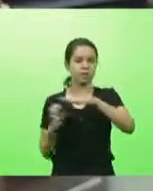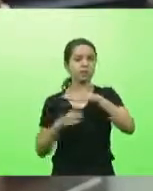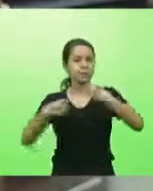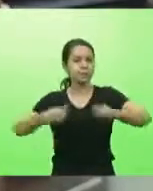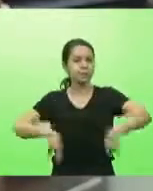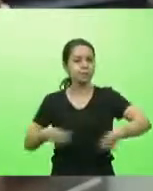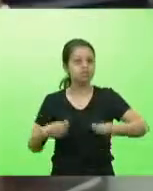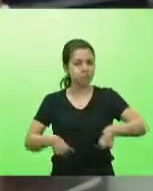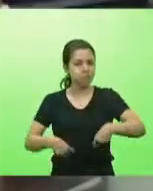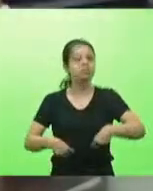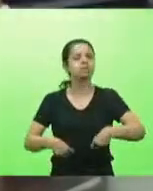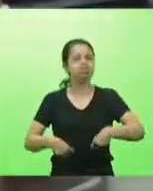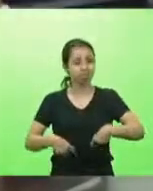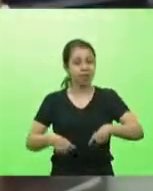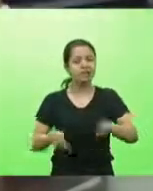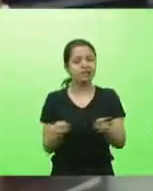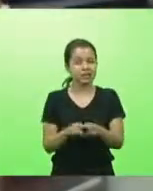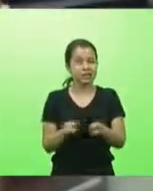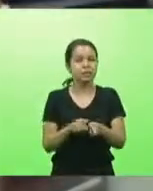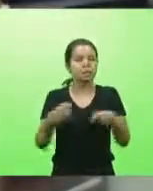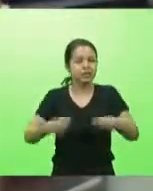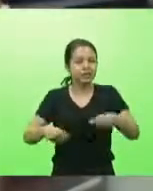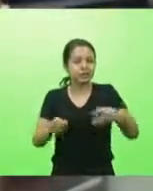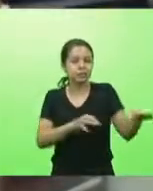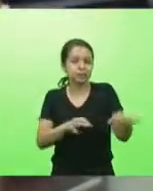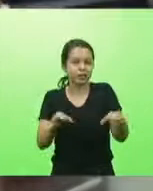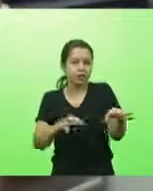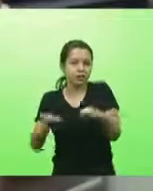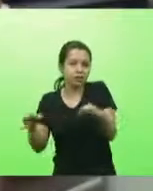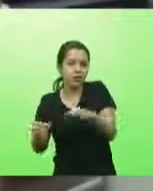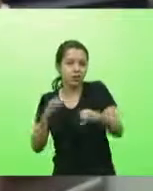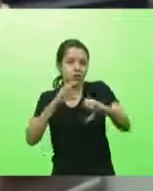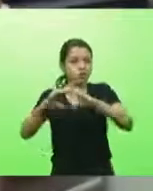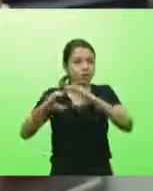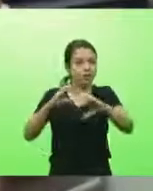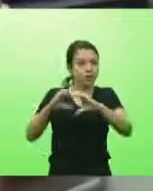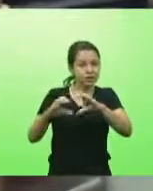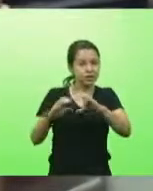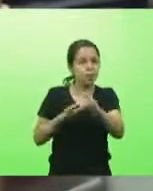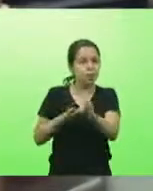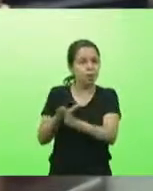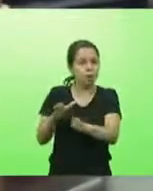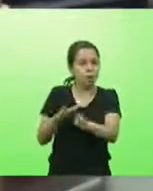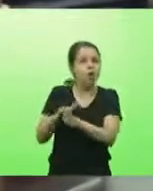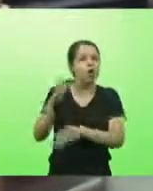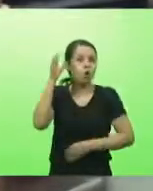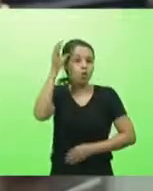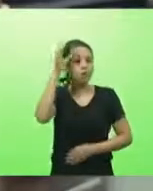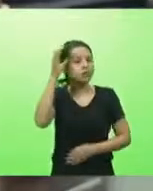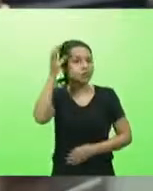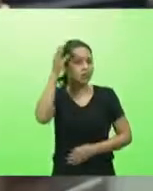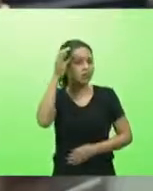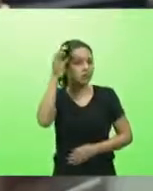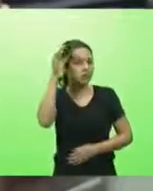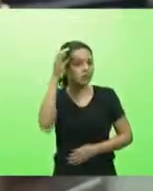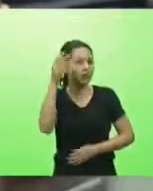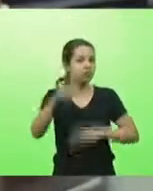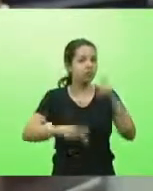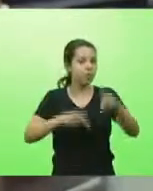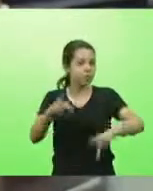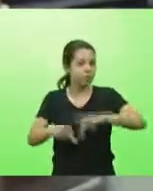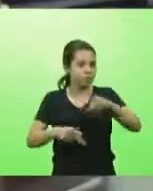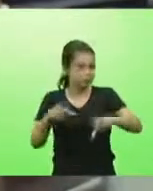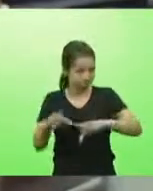precisamos de um plano de comunicação que oriente e conscientize a população.